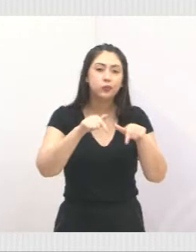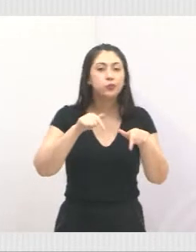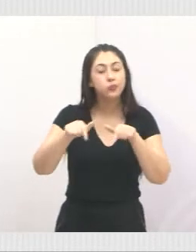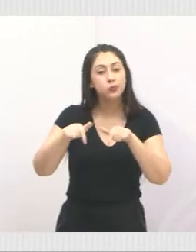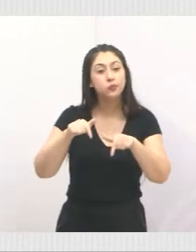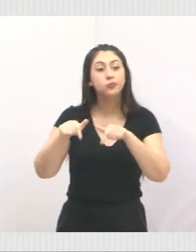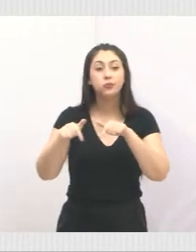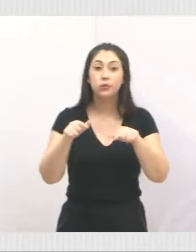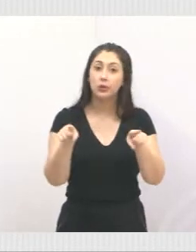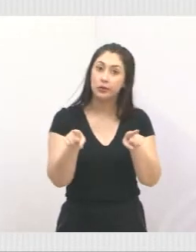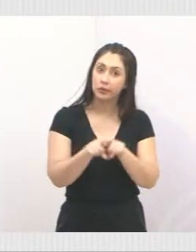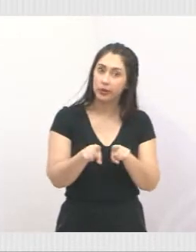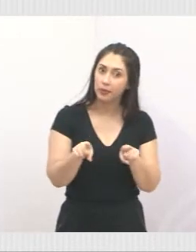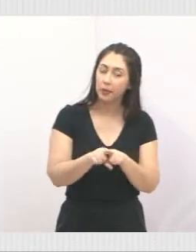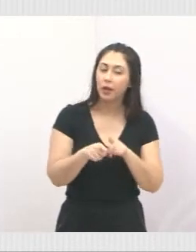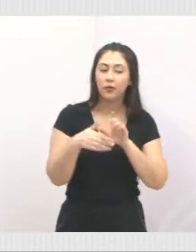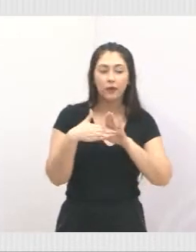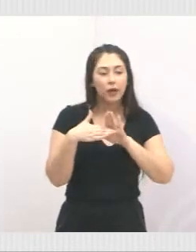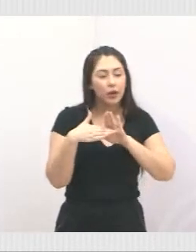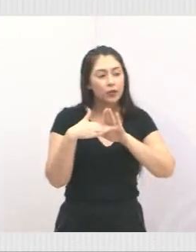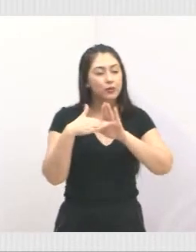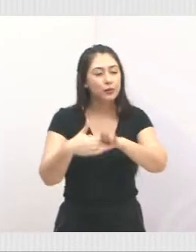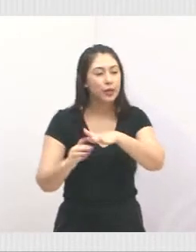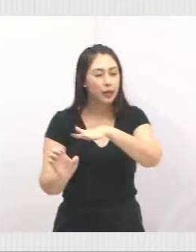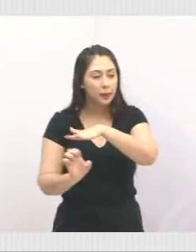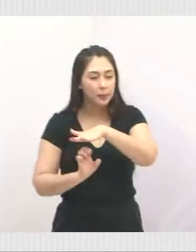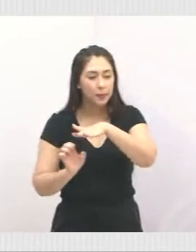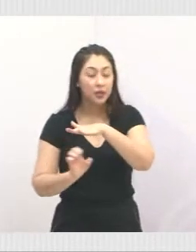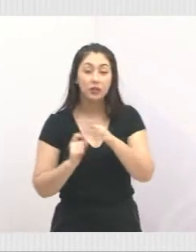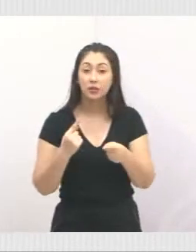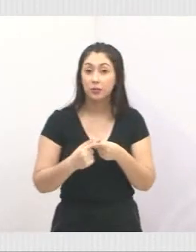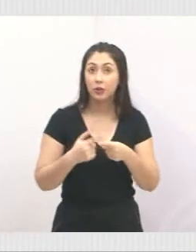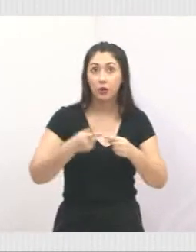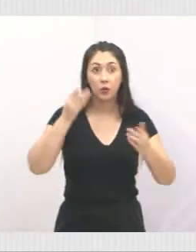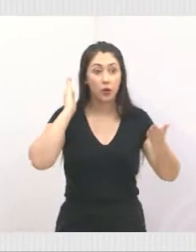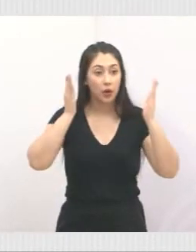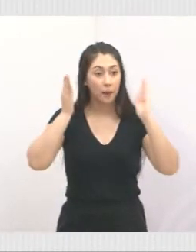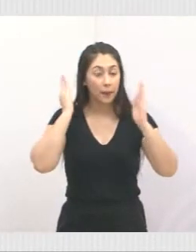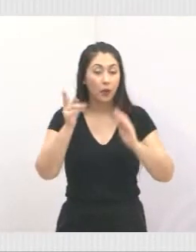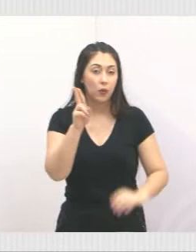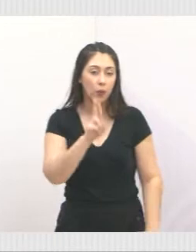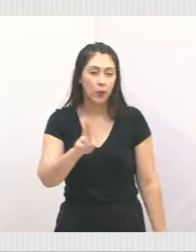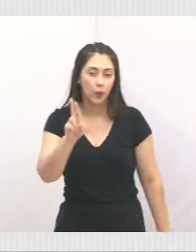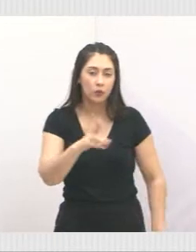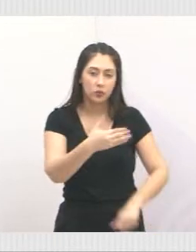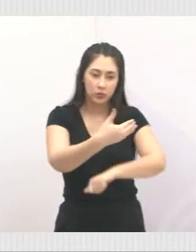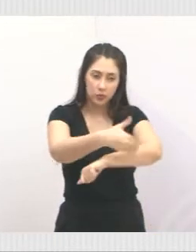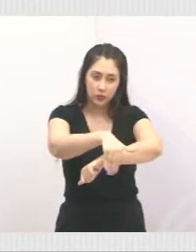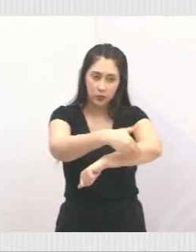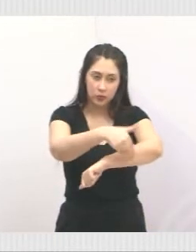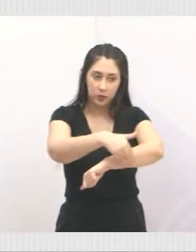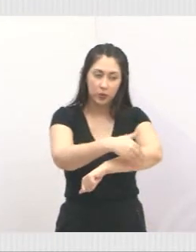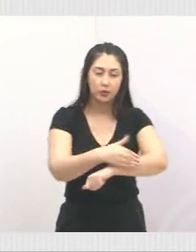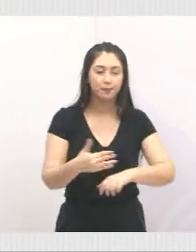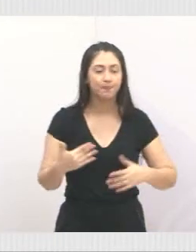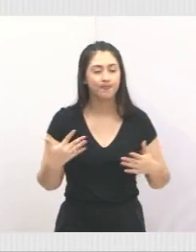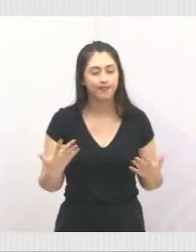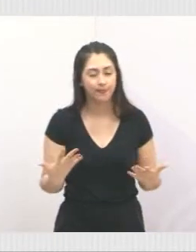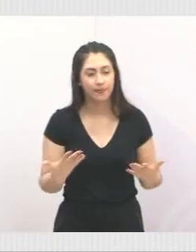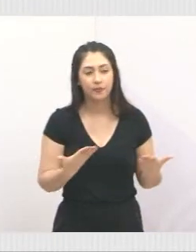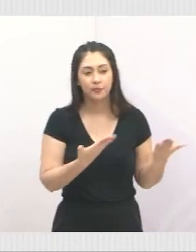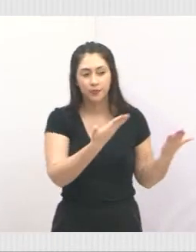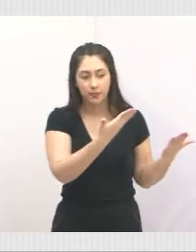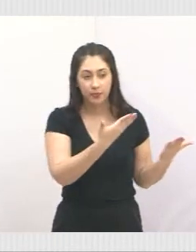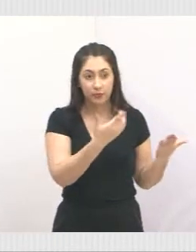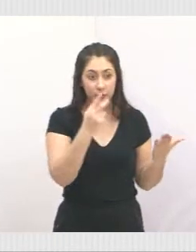Isso também vai ajudar até a própria empresa, né? Porque os caminhões utilizam muito aquela via. Então, por aí, dá para vocês